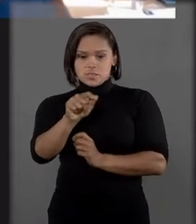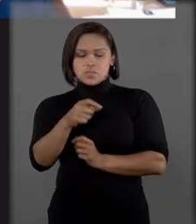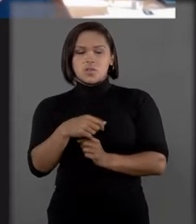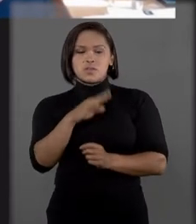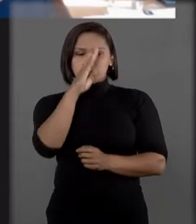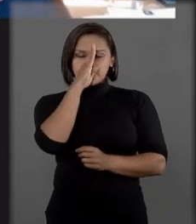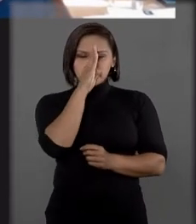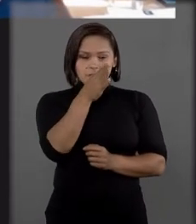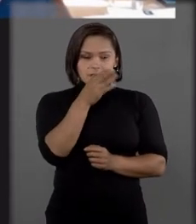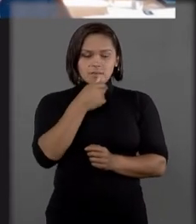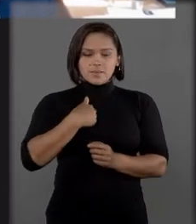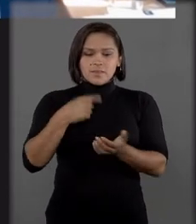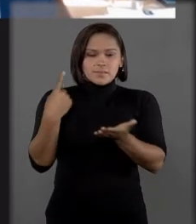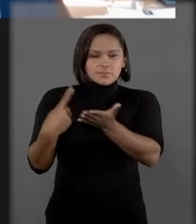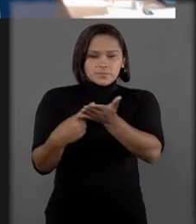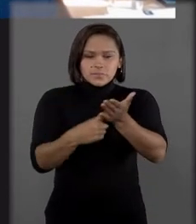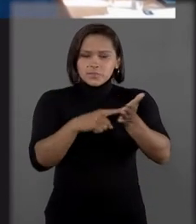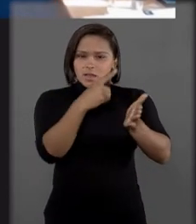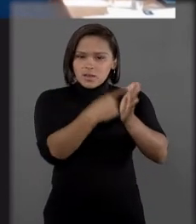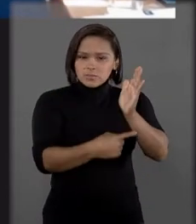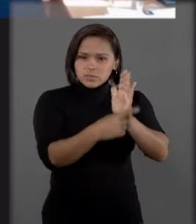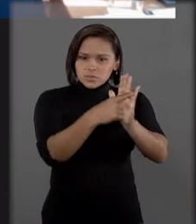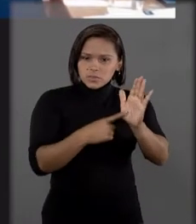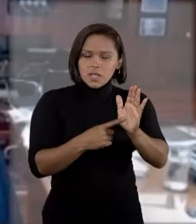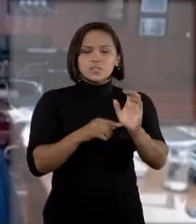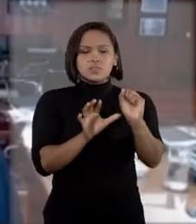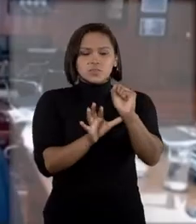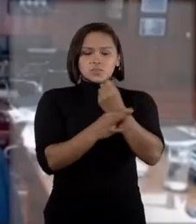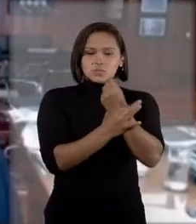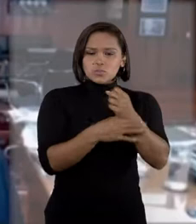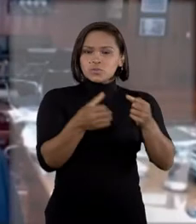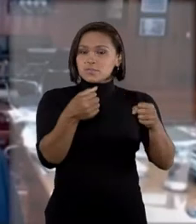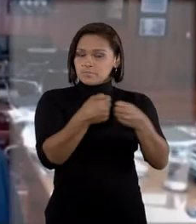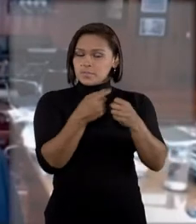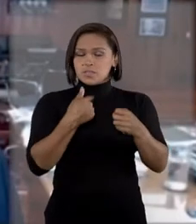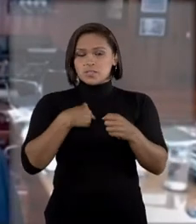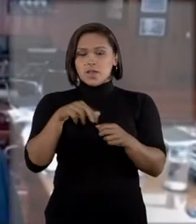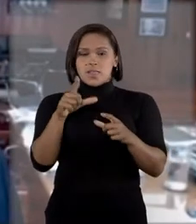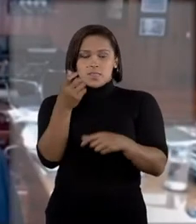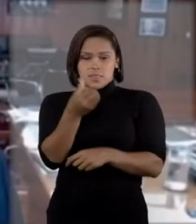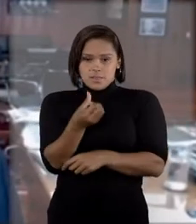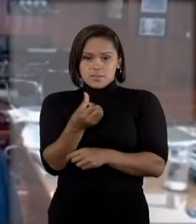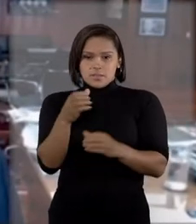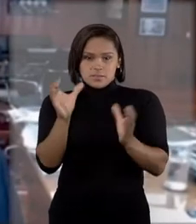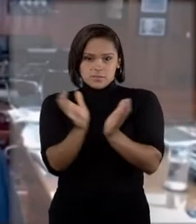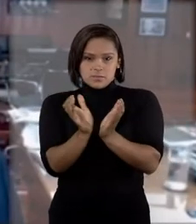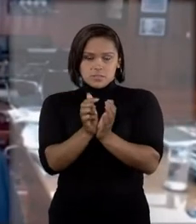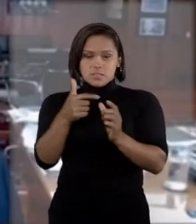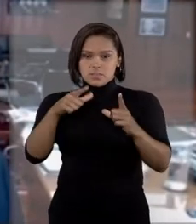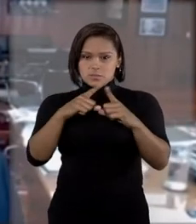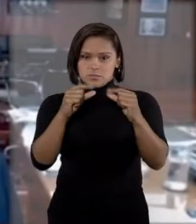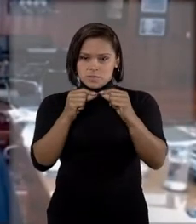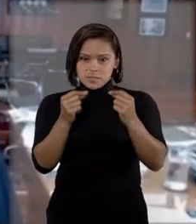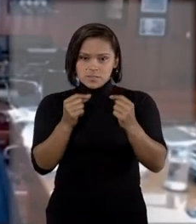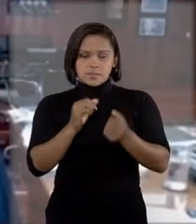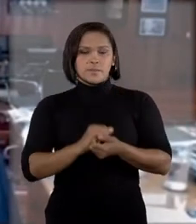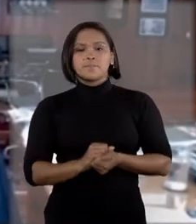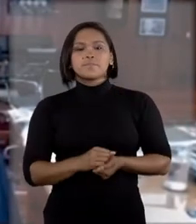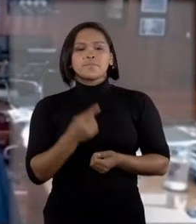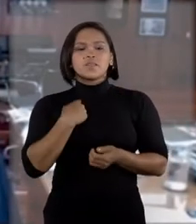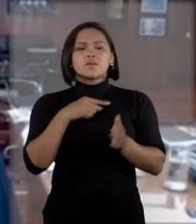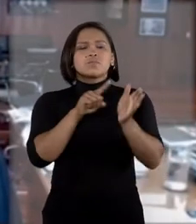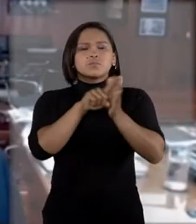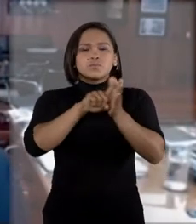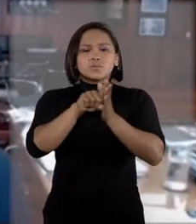nulidade de uma operação de busca e apreensão determinada pela Sexta Vara Criminal de Brasília no âmbito da Operação Grabato, que apura